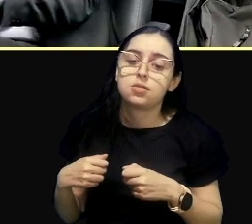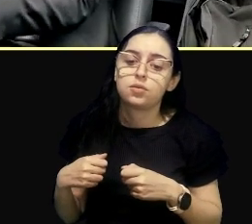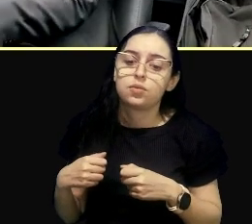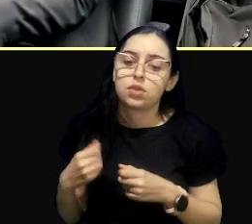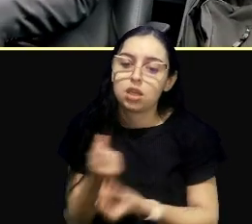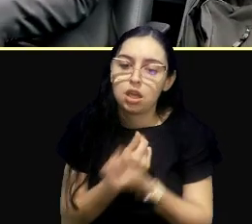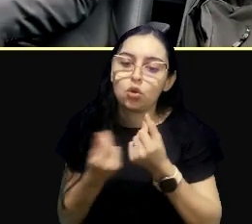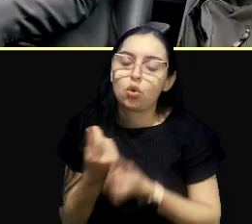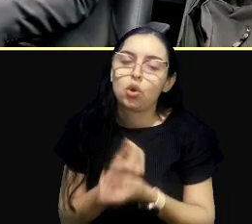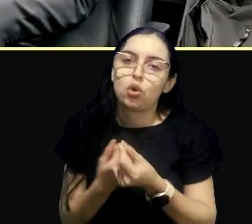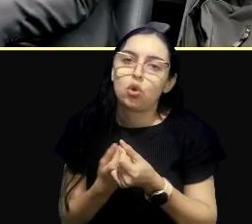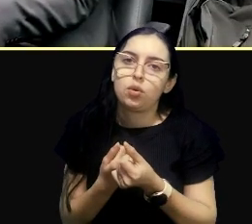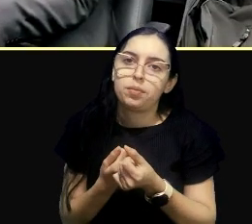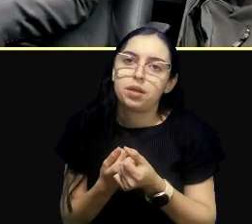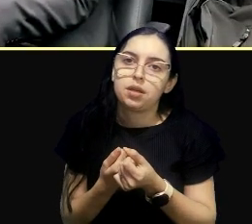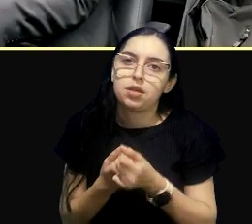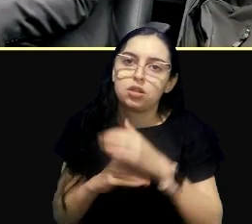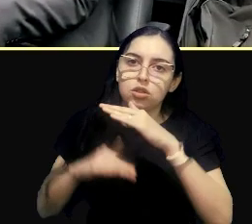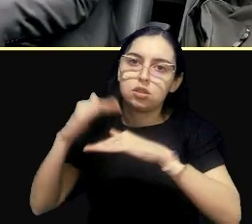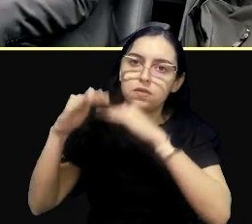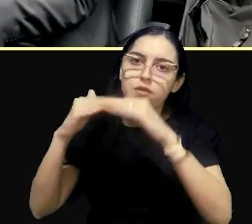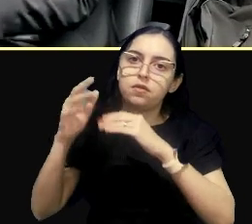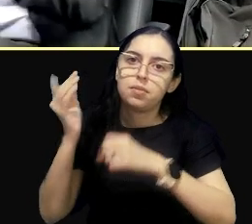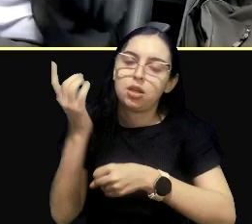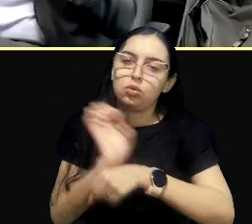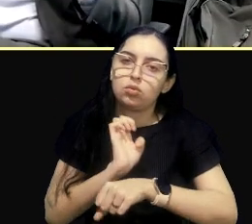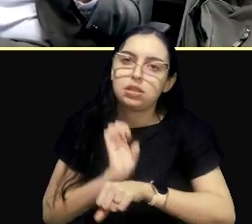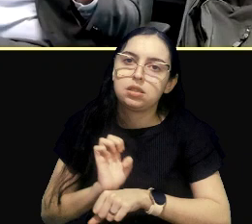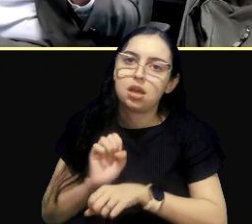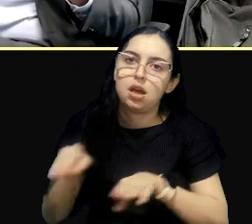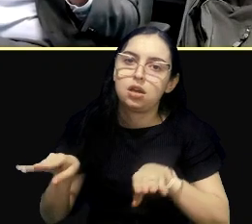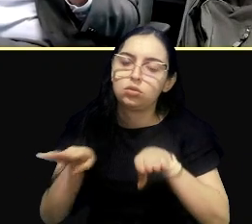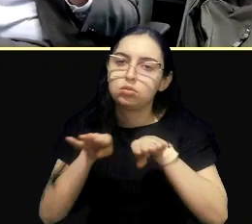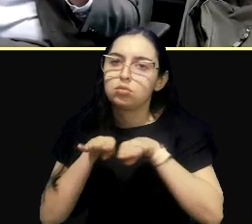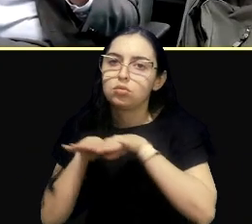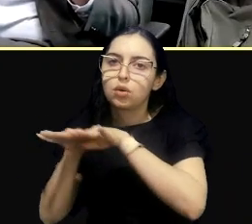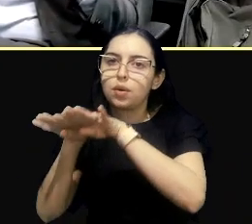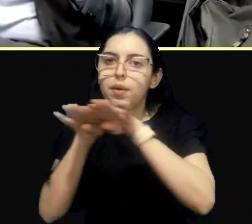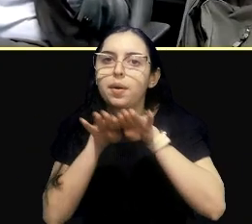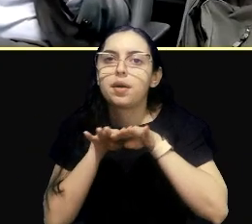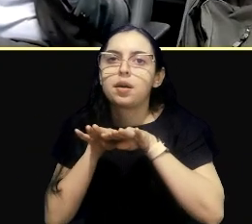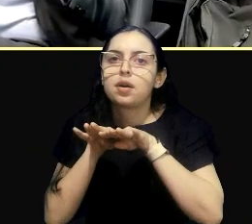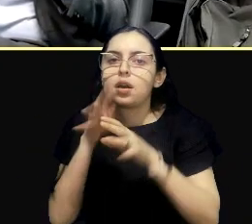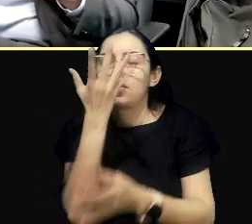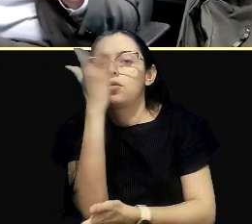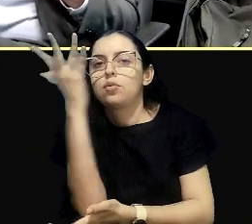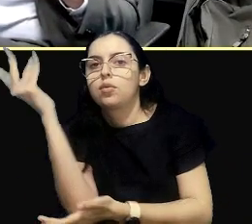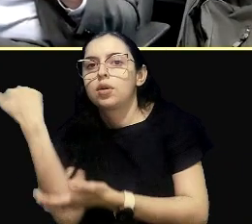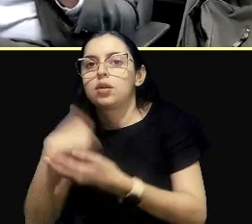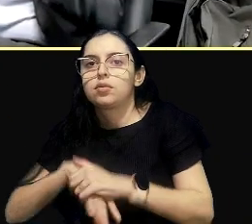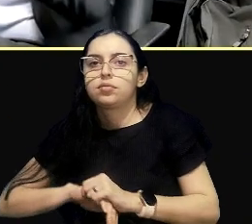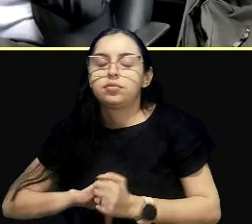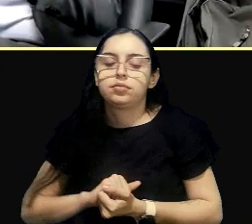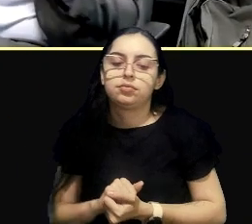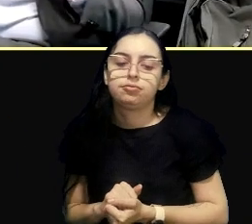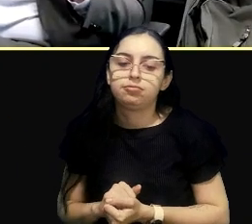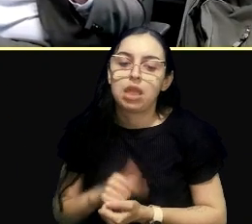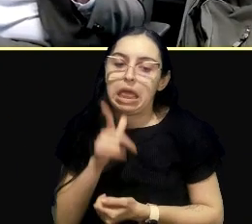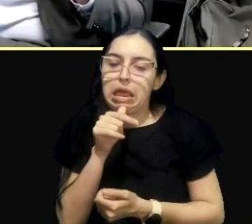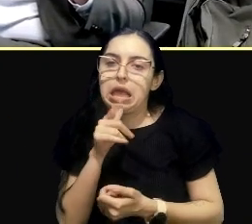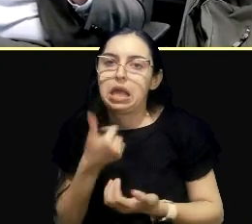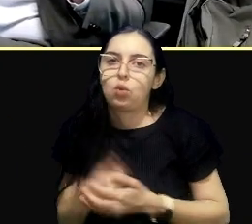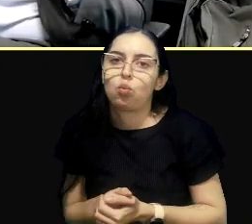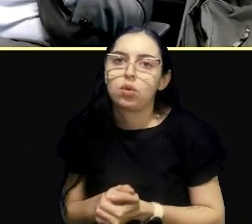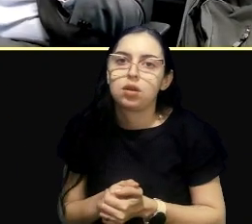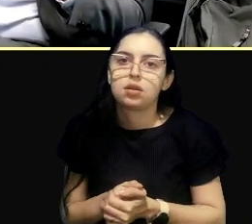econômicas de desenvolvimento do estado, com a harmonia da sua fauna, da sua flora, e especifico isso